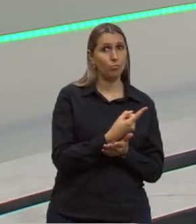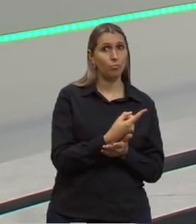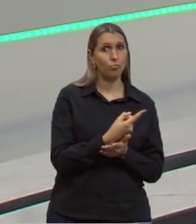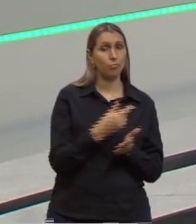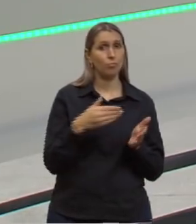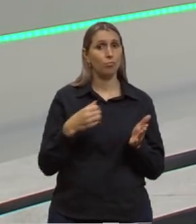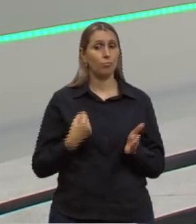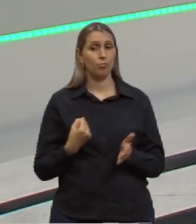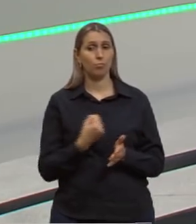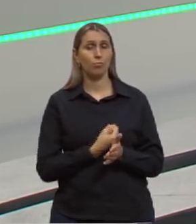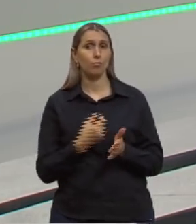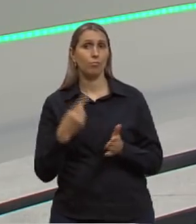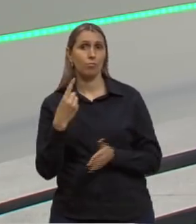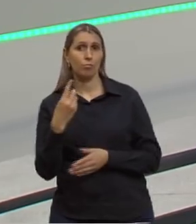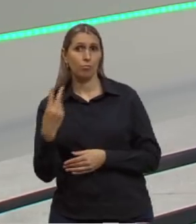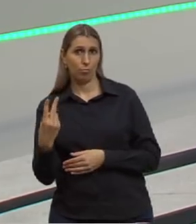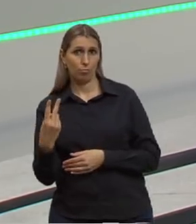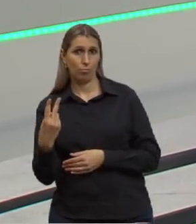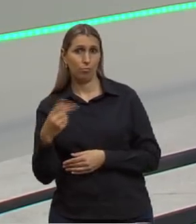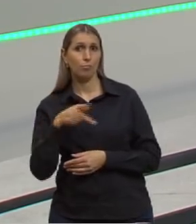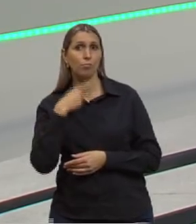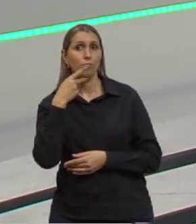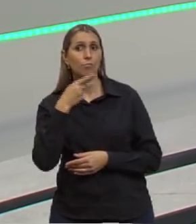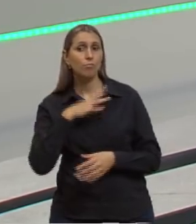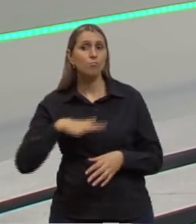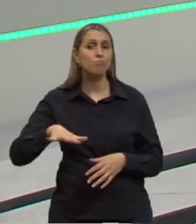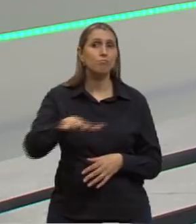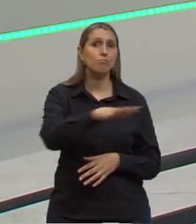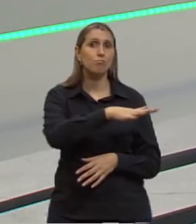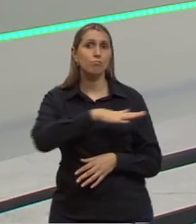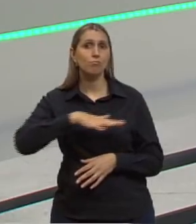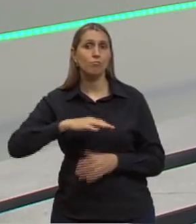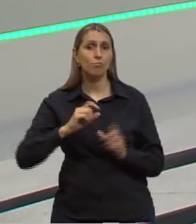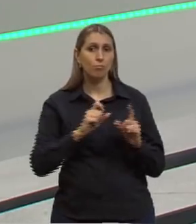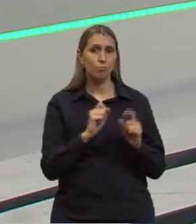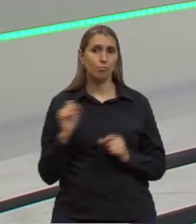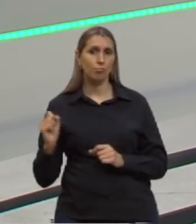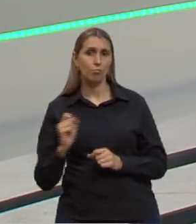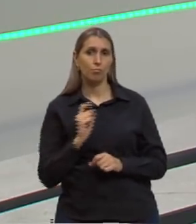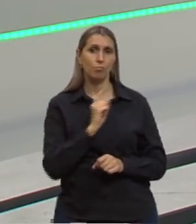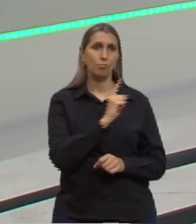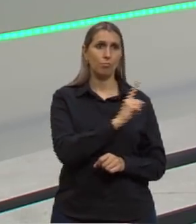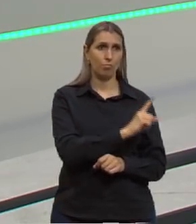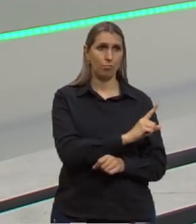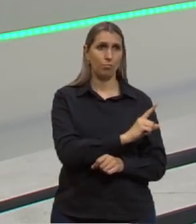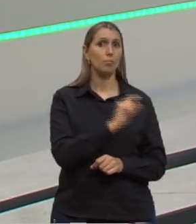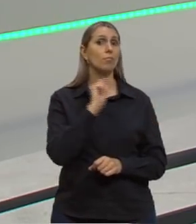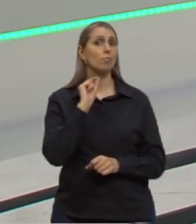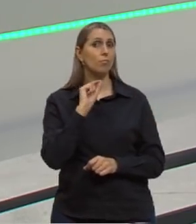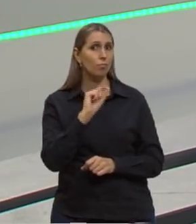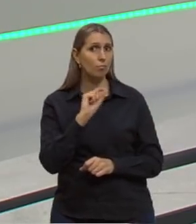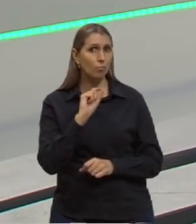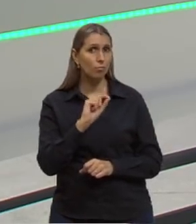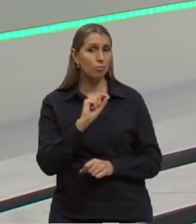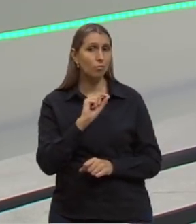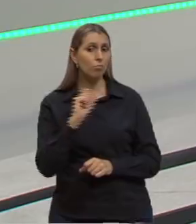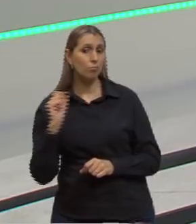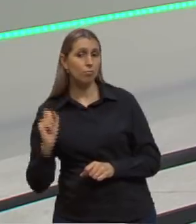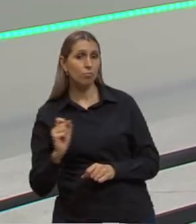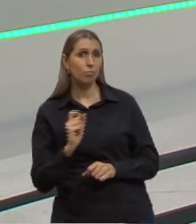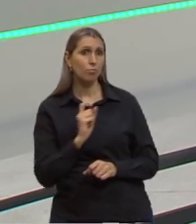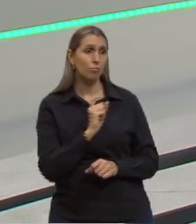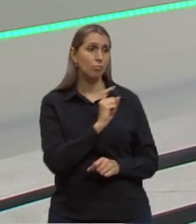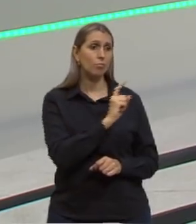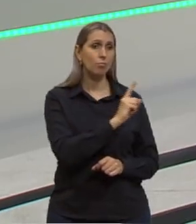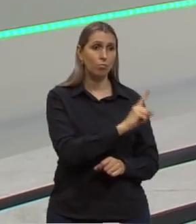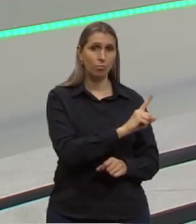número 12, onde a gente falou de maneira geral sobre evolução. O que exatamente de evolução? Nós